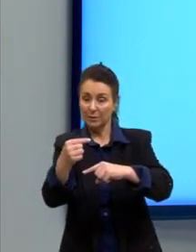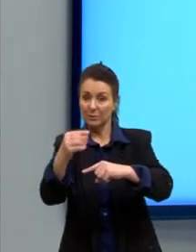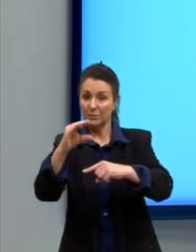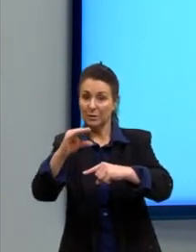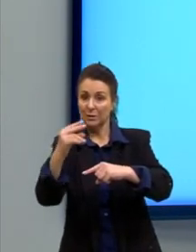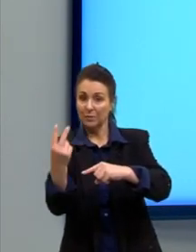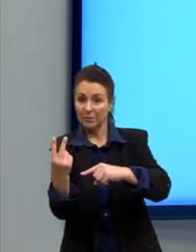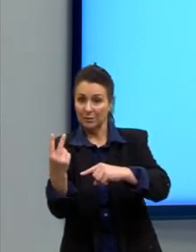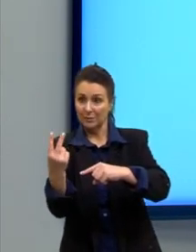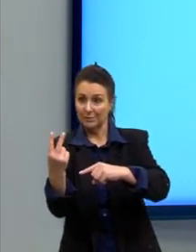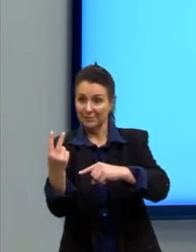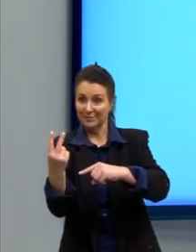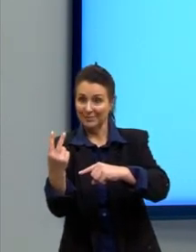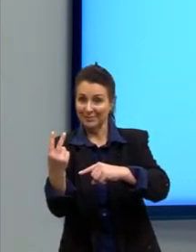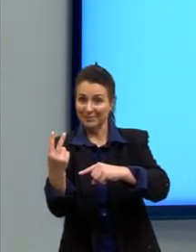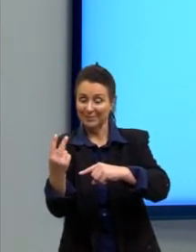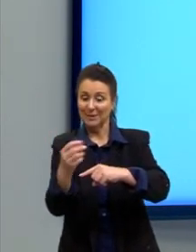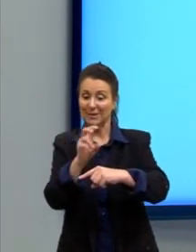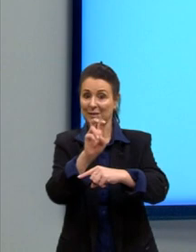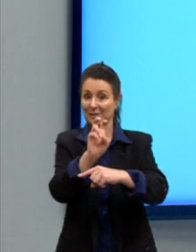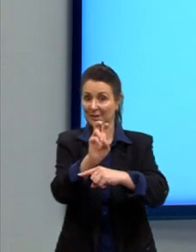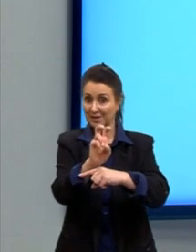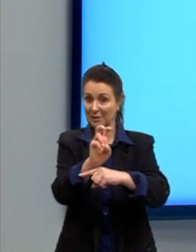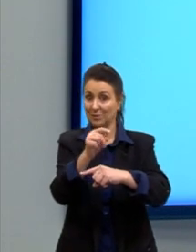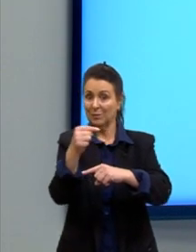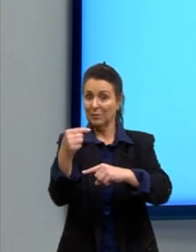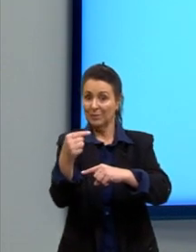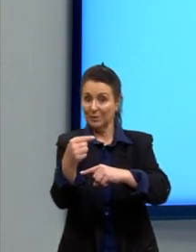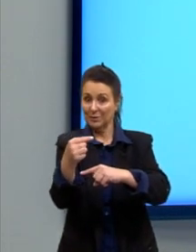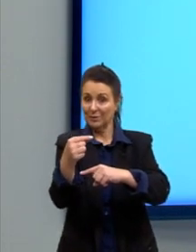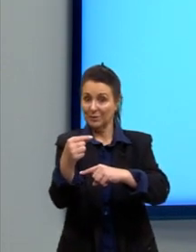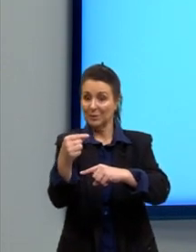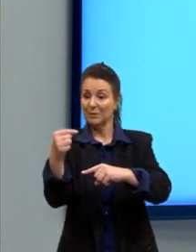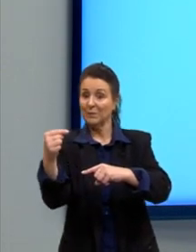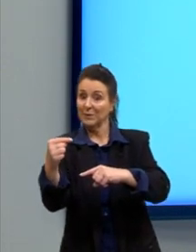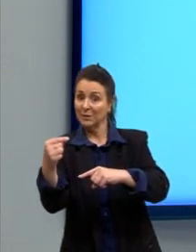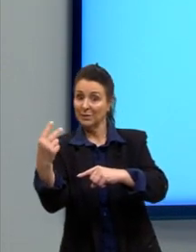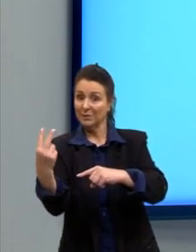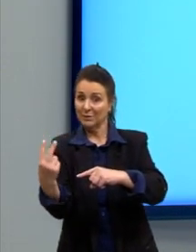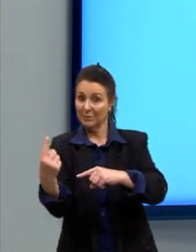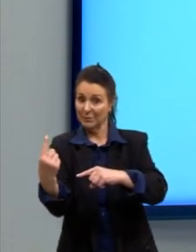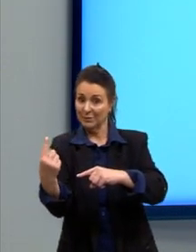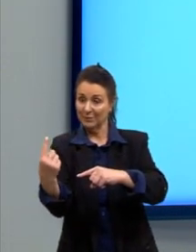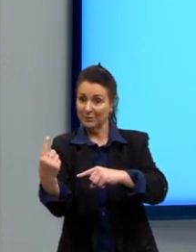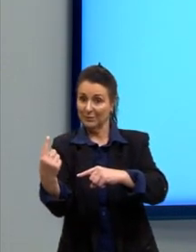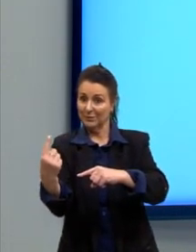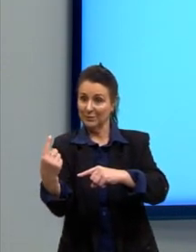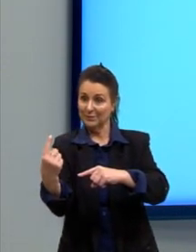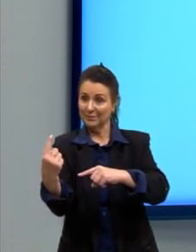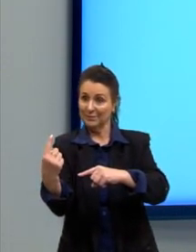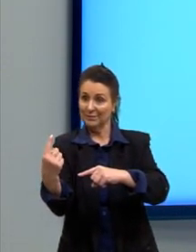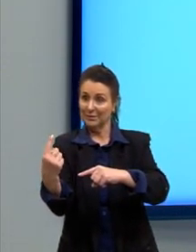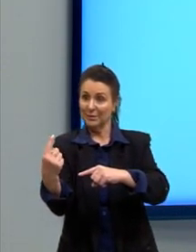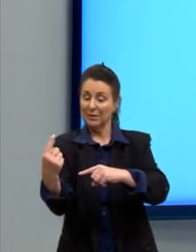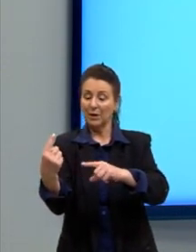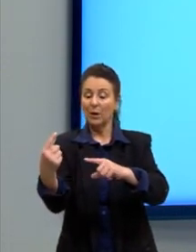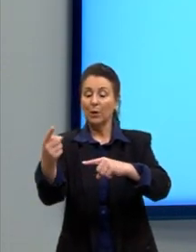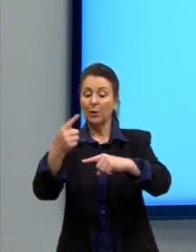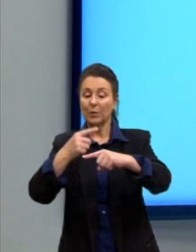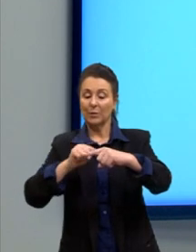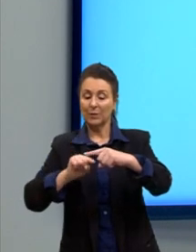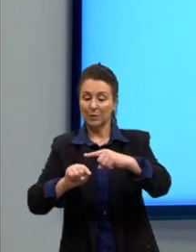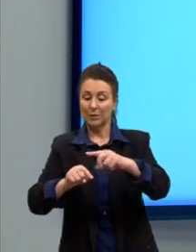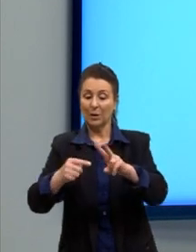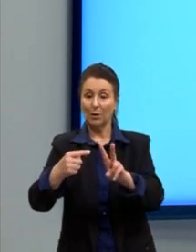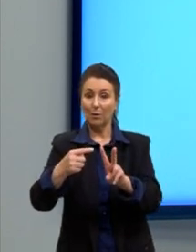C2. Então, ficaria 5 menos, menos 1, cuidando os sinais. O denominador,